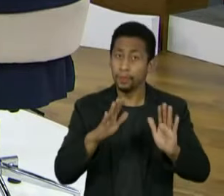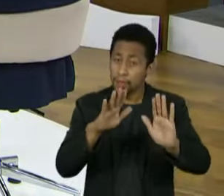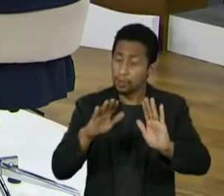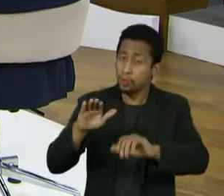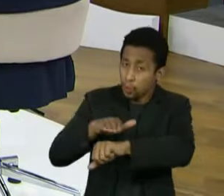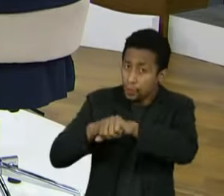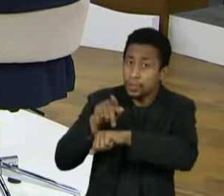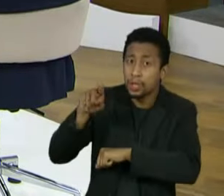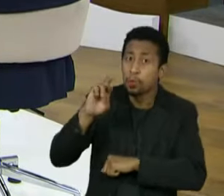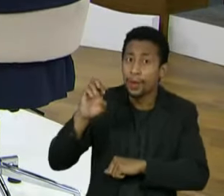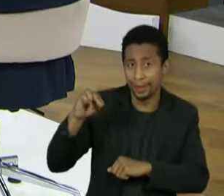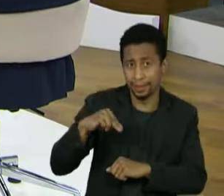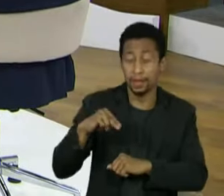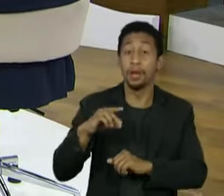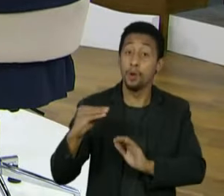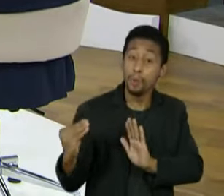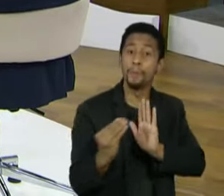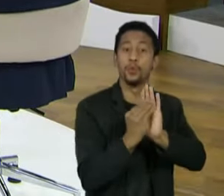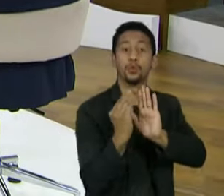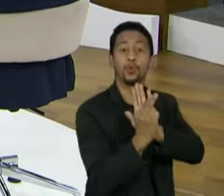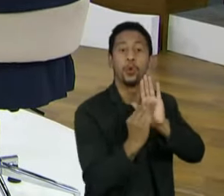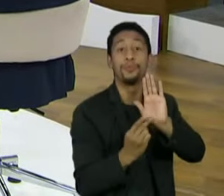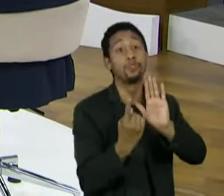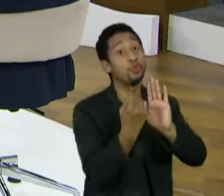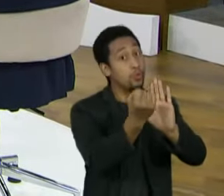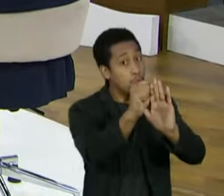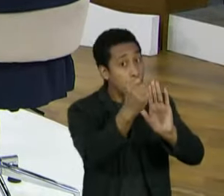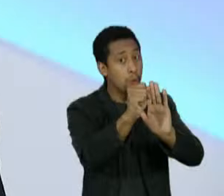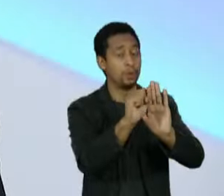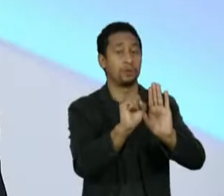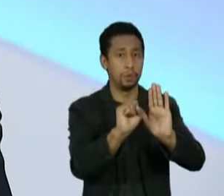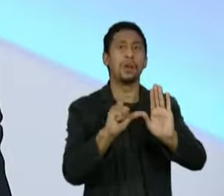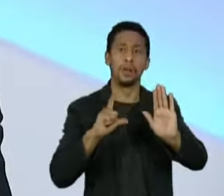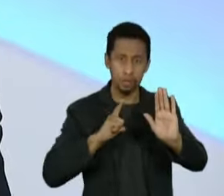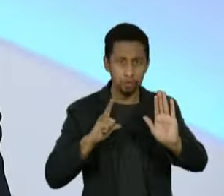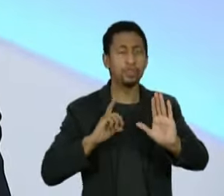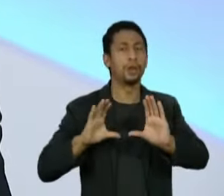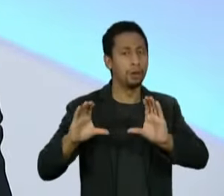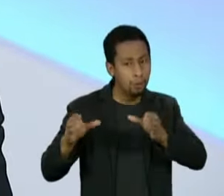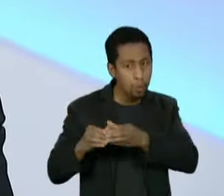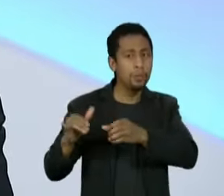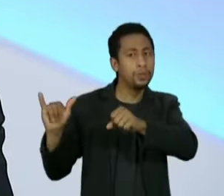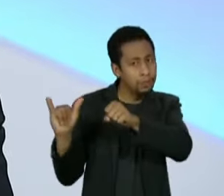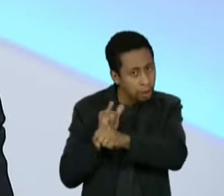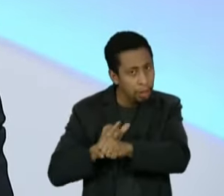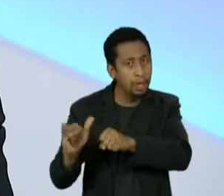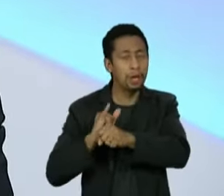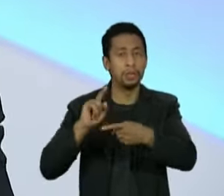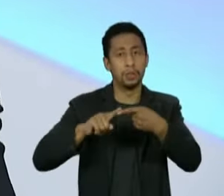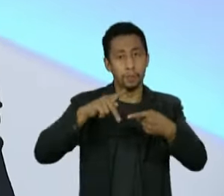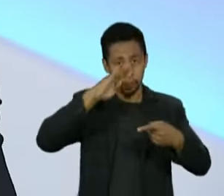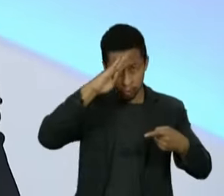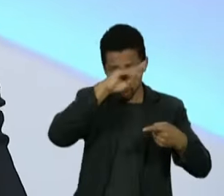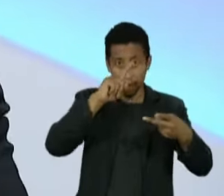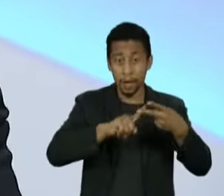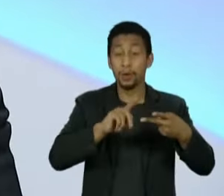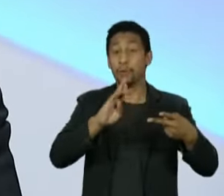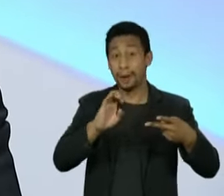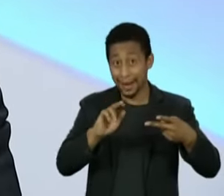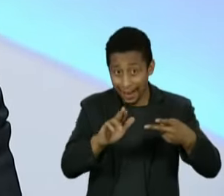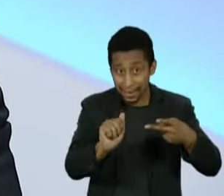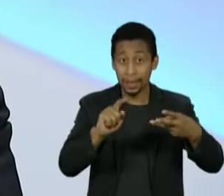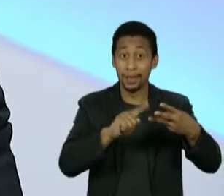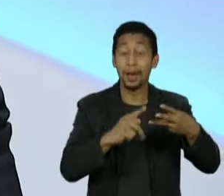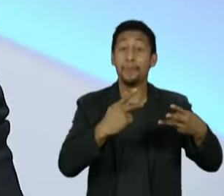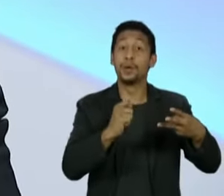A tragédia brasileira teve um comando. Ela tinha uma estratégia estatal. Ela tinha Jair Bolsonaro, Braga Neto, Pazuello e uma